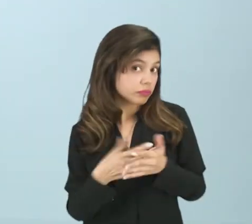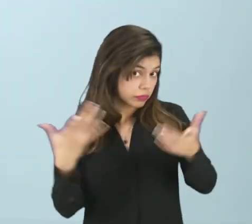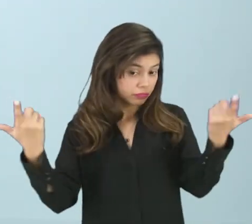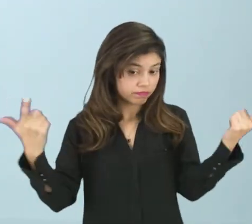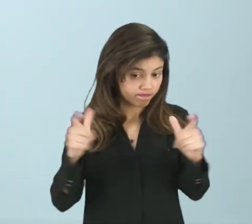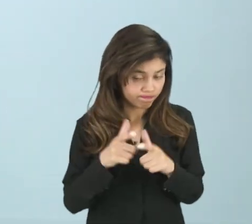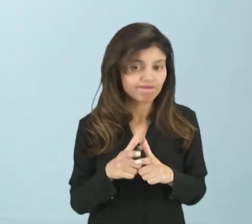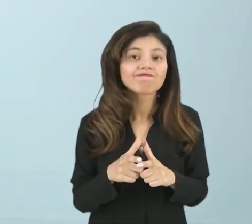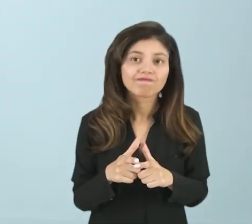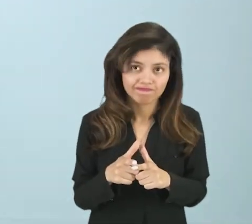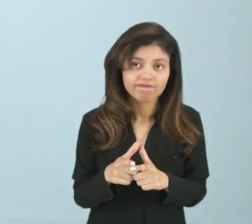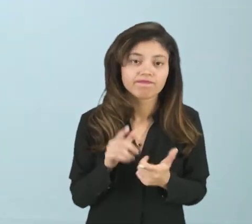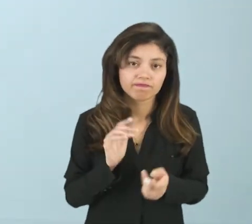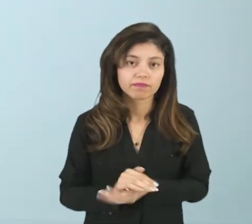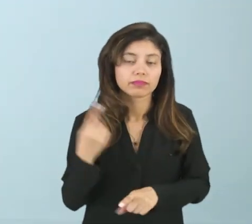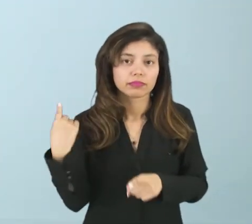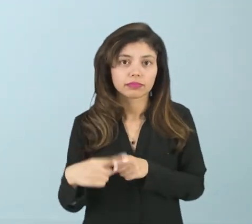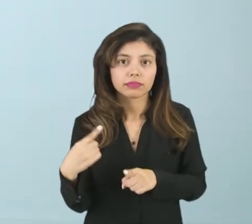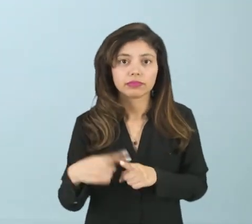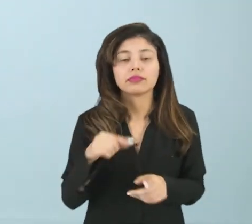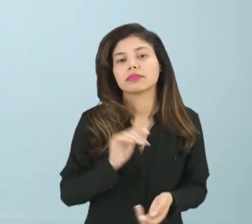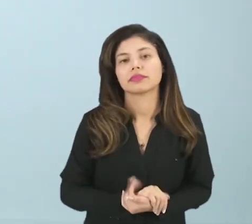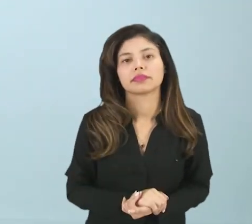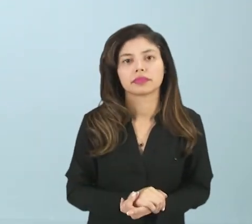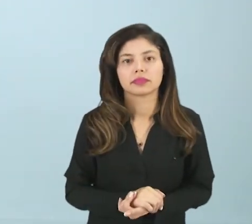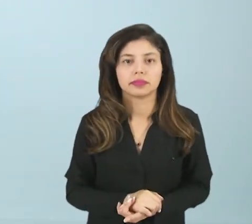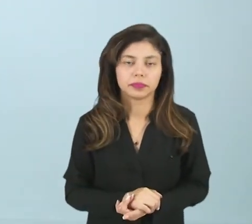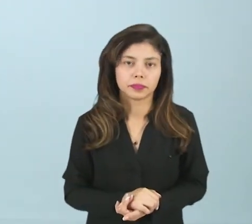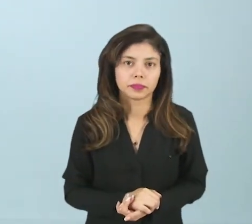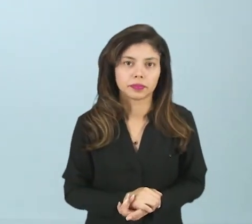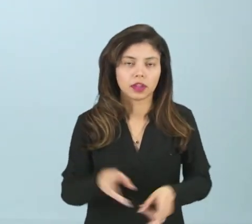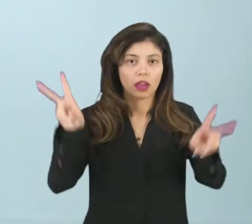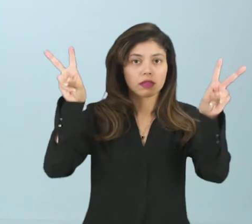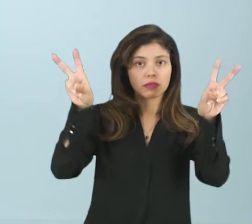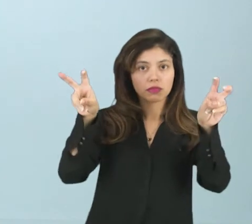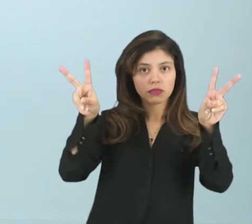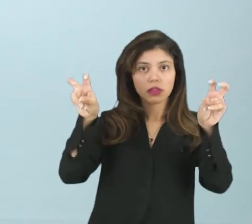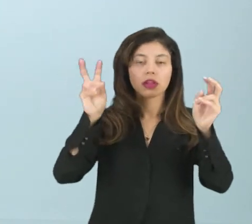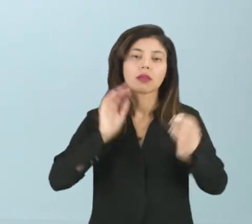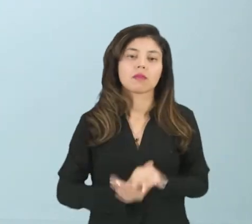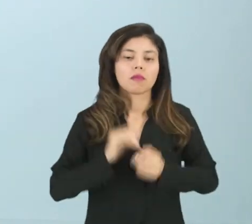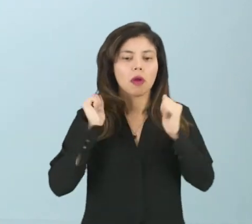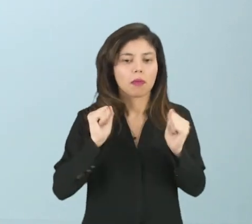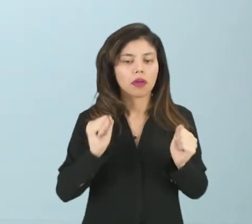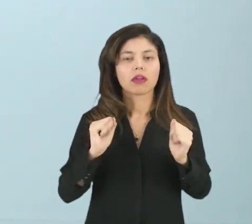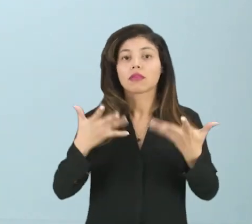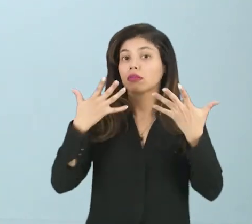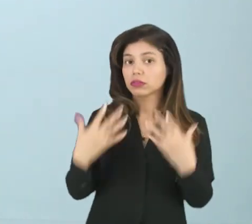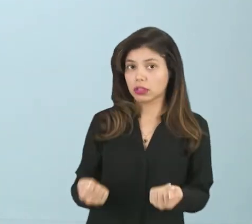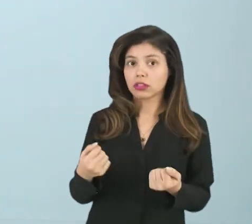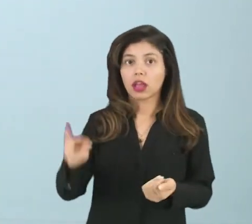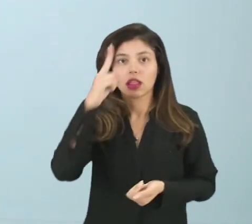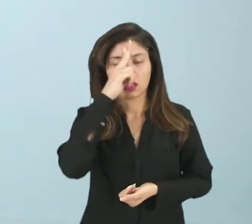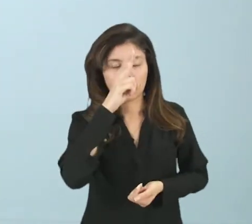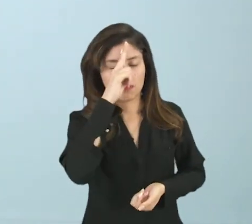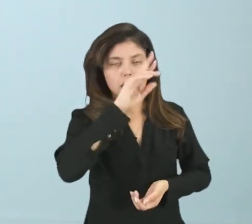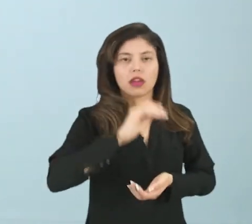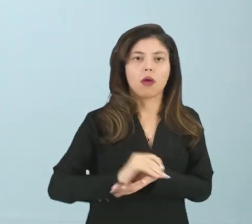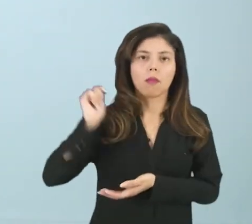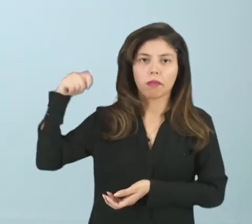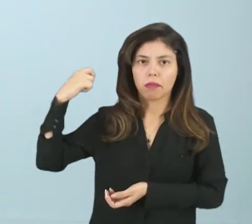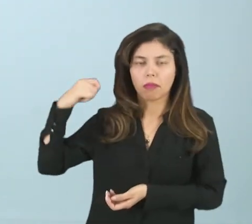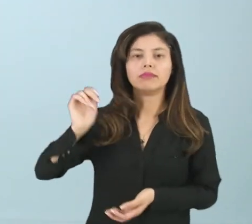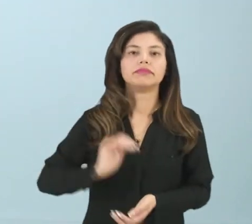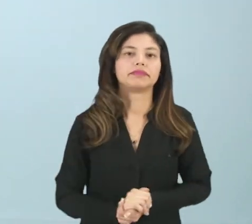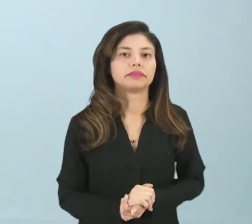pequeno porque o critério é para que essas temáticas, elas possam ser aceitas, e lembrando que esses deputados